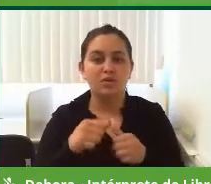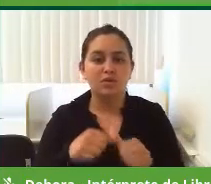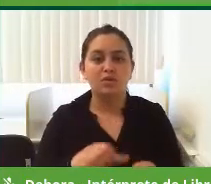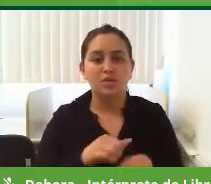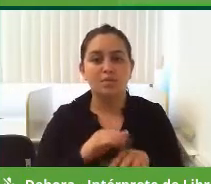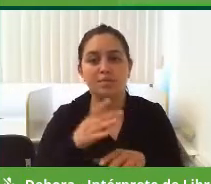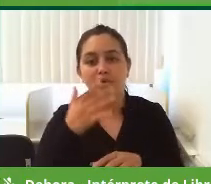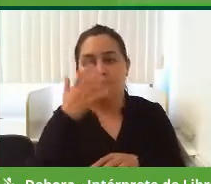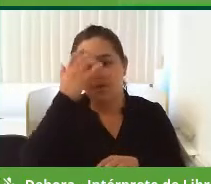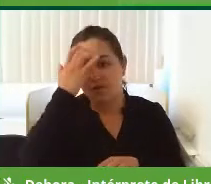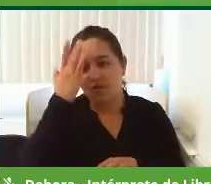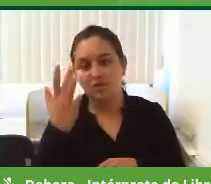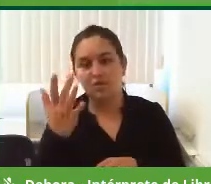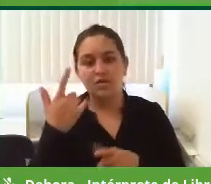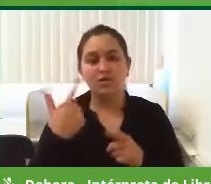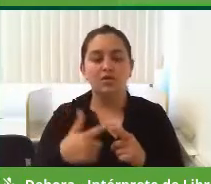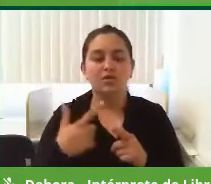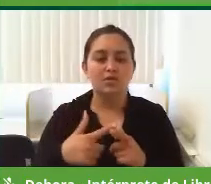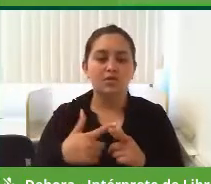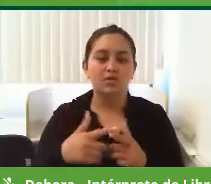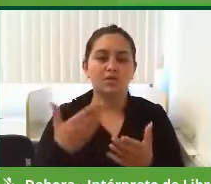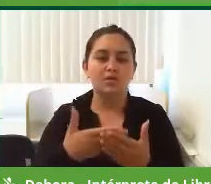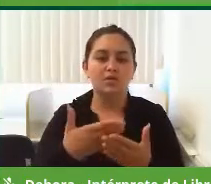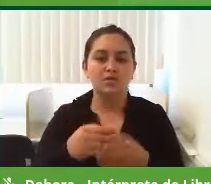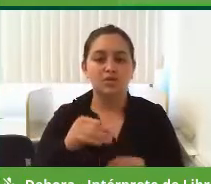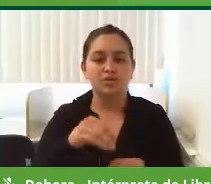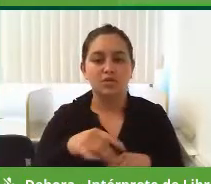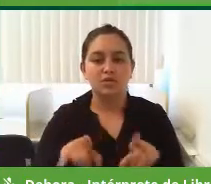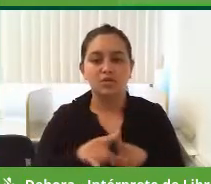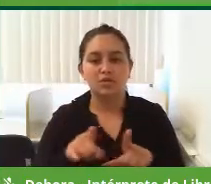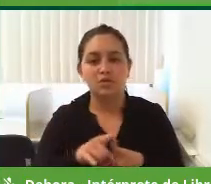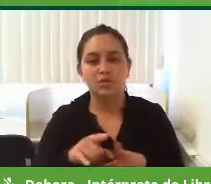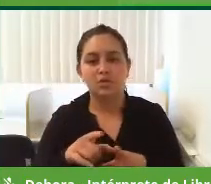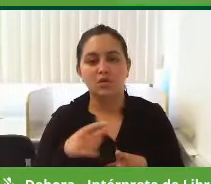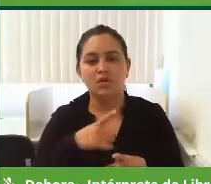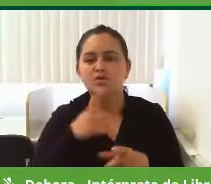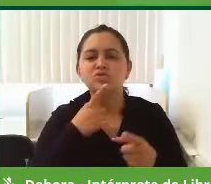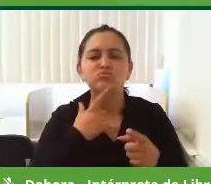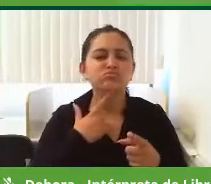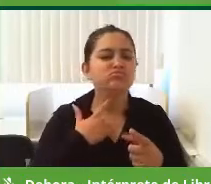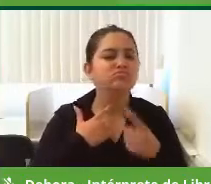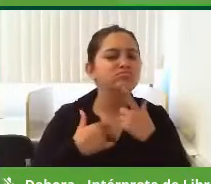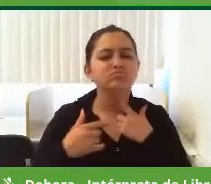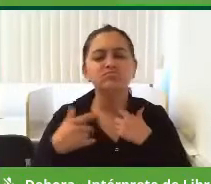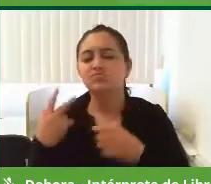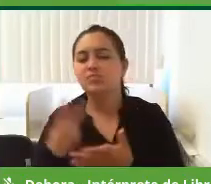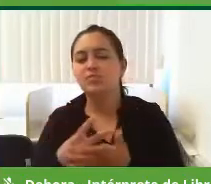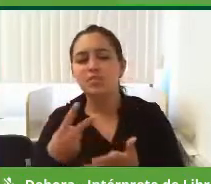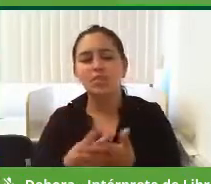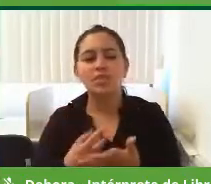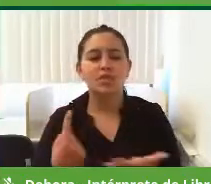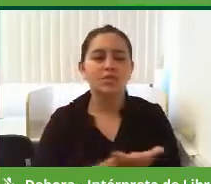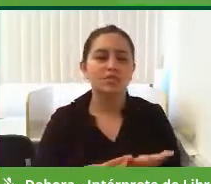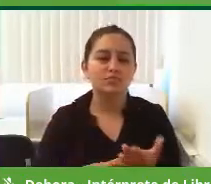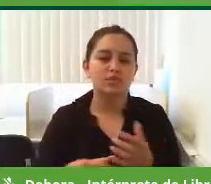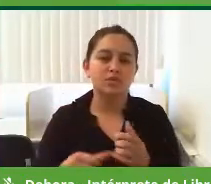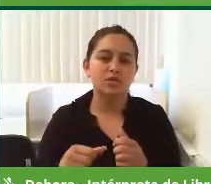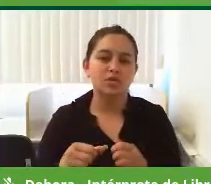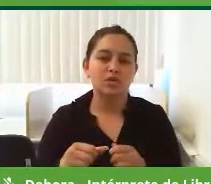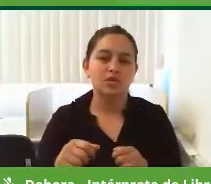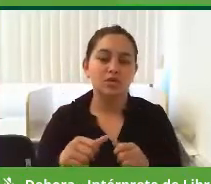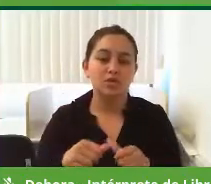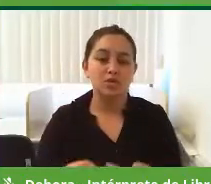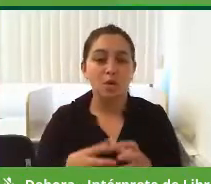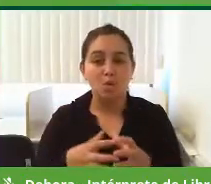mais fácil, tanto para a universidade quanto para o município, e eu sou uma pessoa que torço muito para que esses convênios fiquem maiores